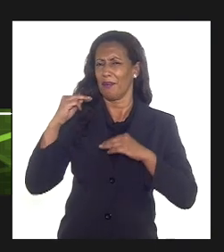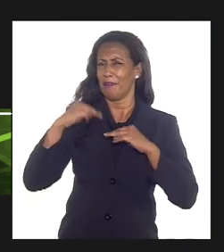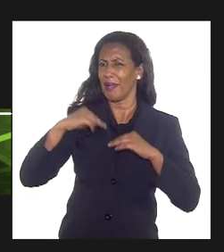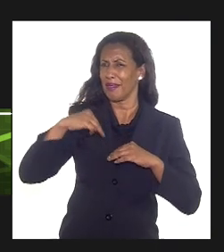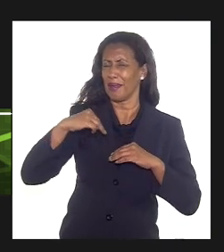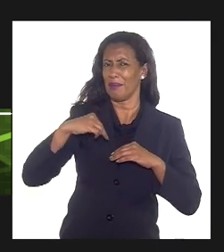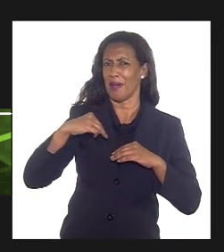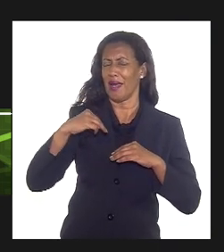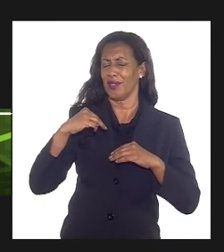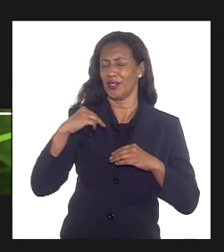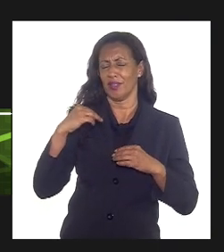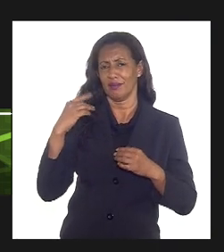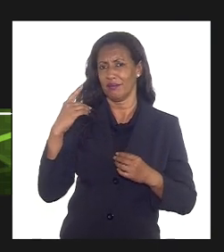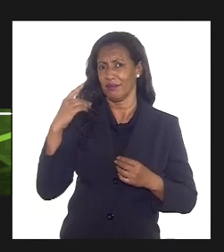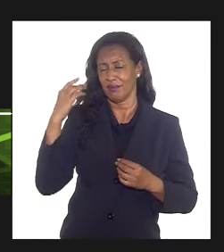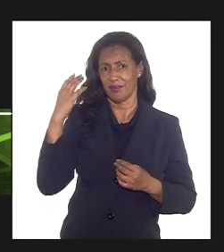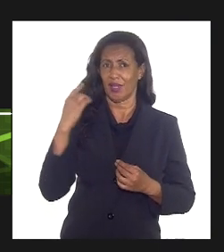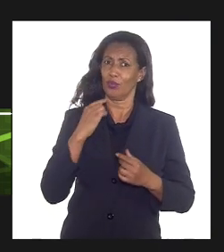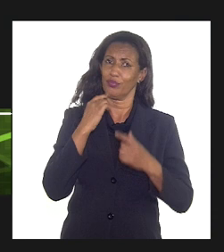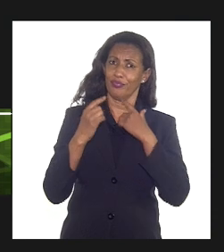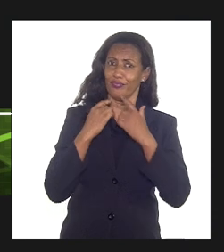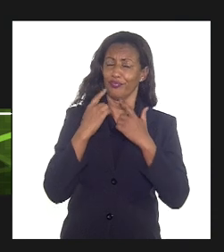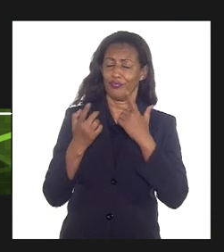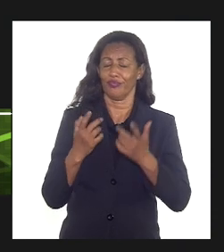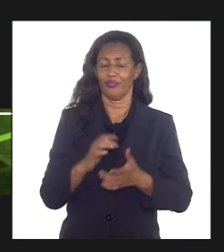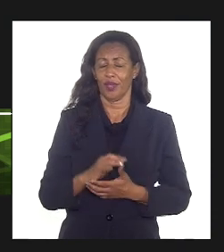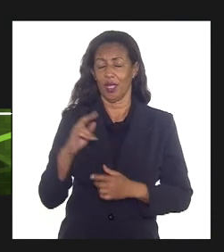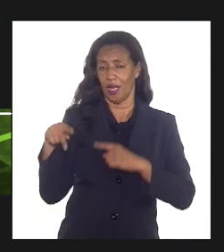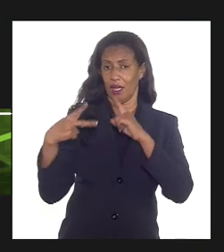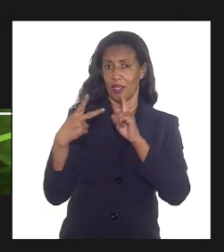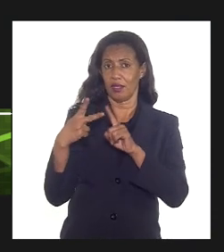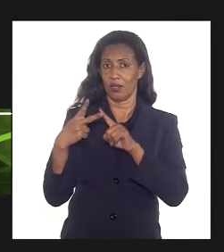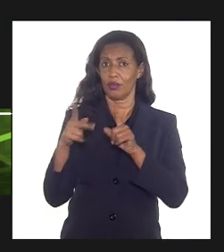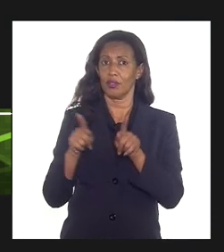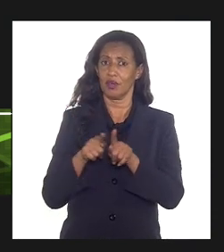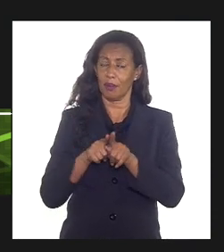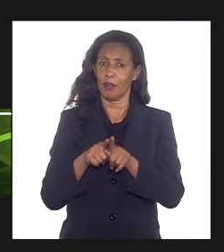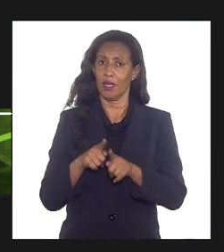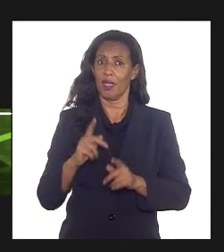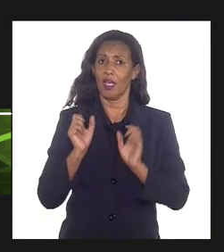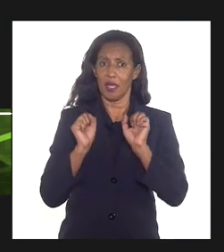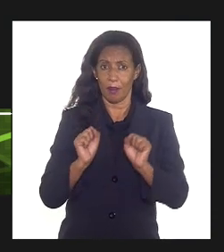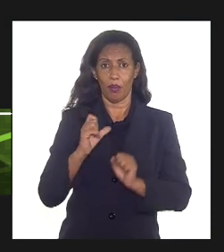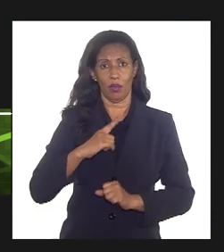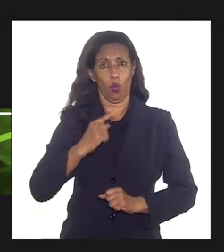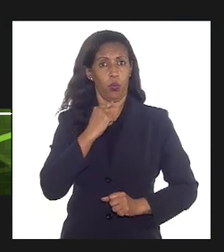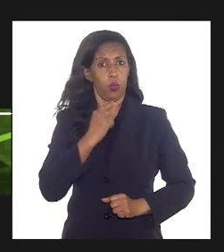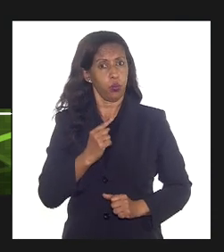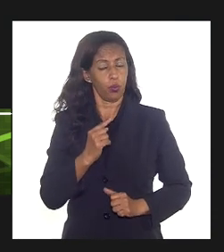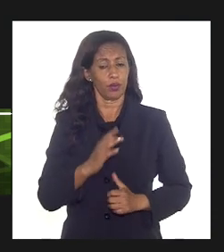intrigante. A segunda questão é que também pode existir a hipótese